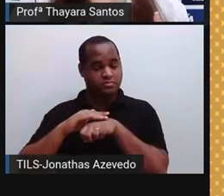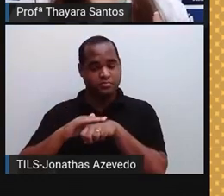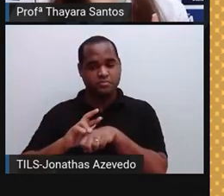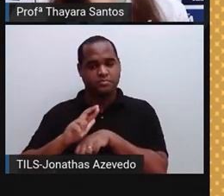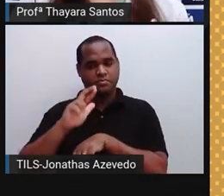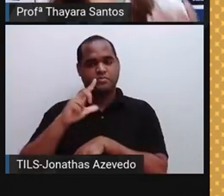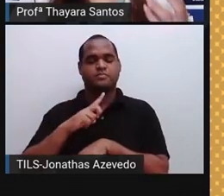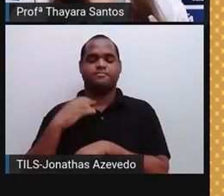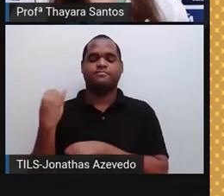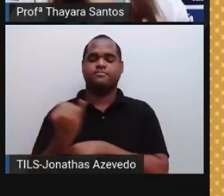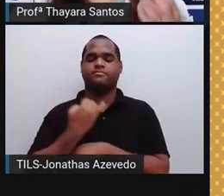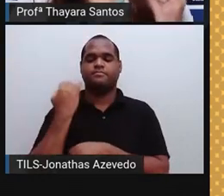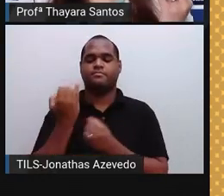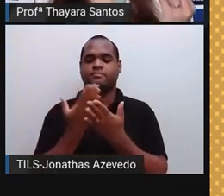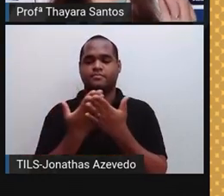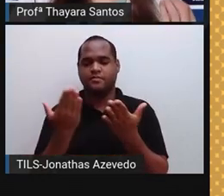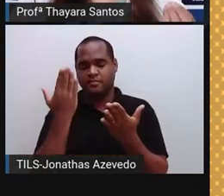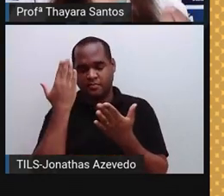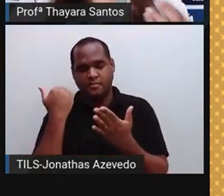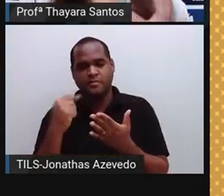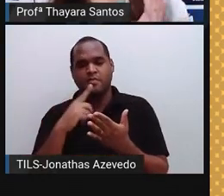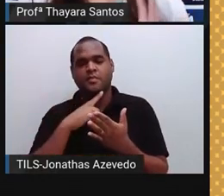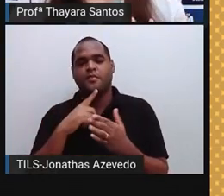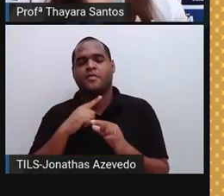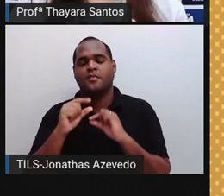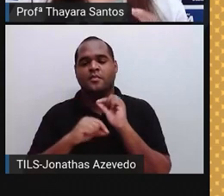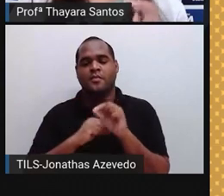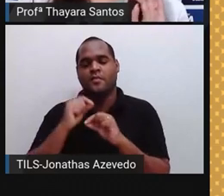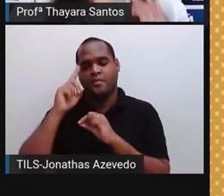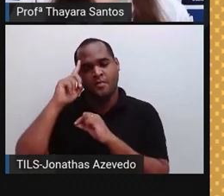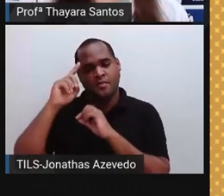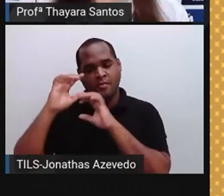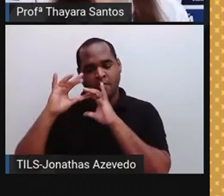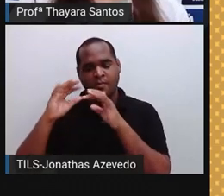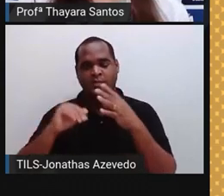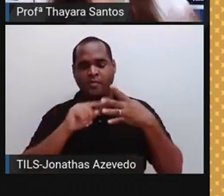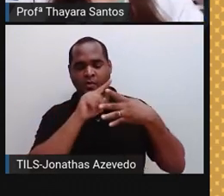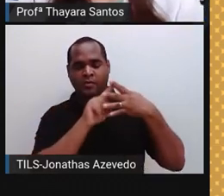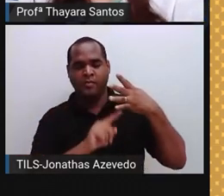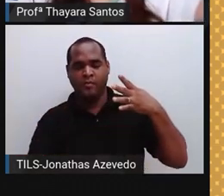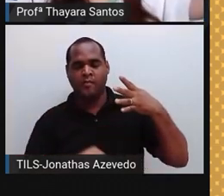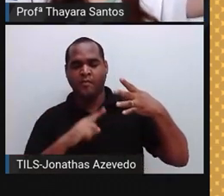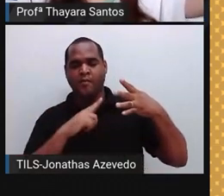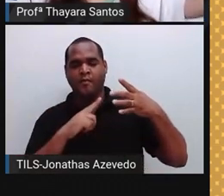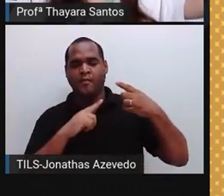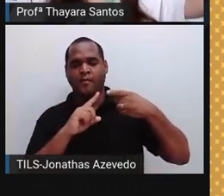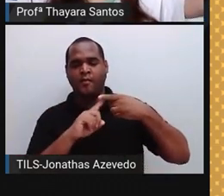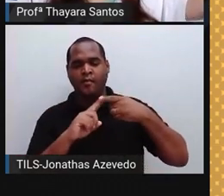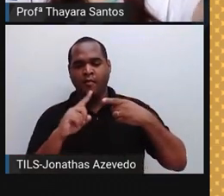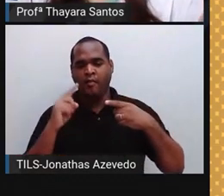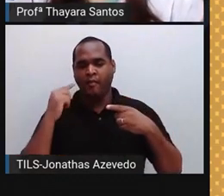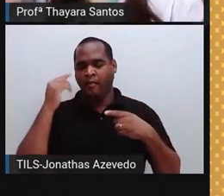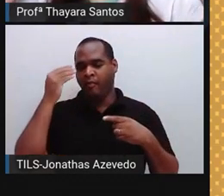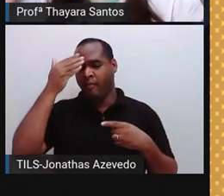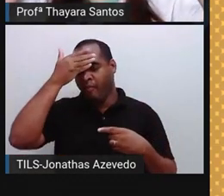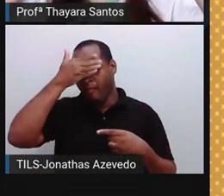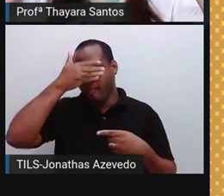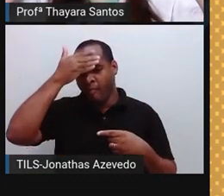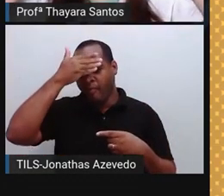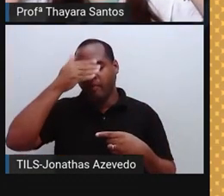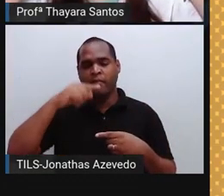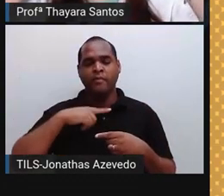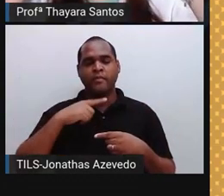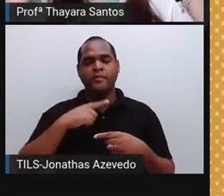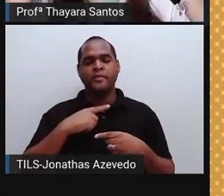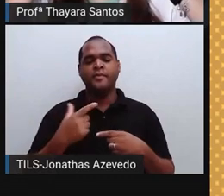importante que vocês saibam é que o nosso cérebro está dividido em quatro lobos. O lobo que a gente chama de frontal, os lobos